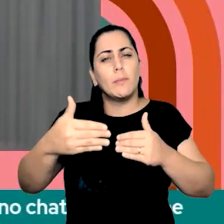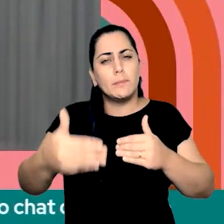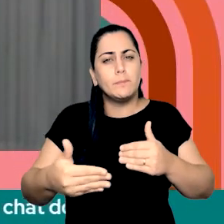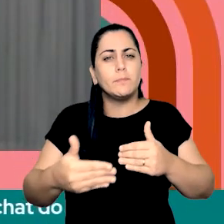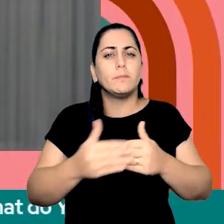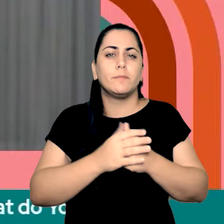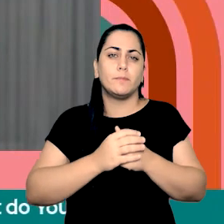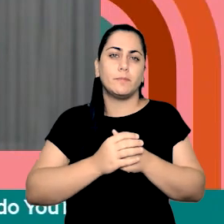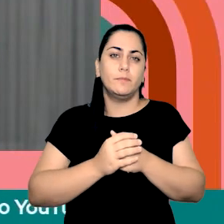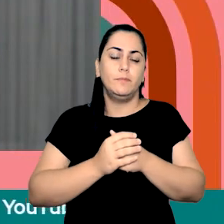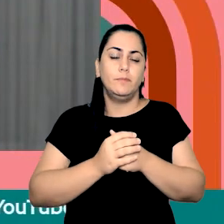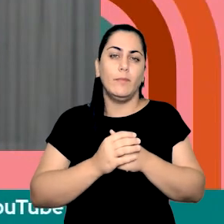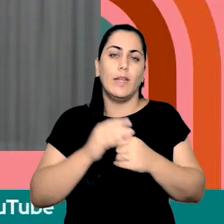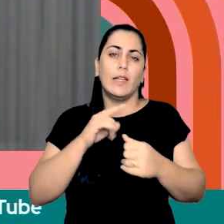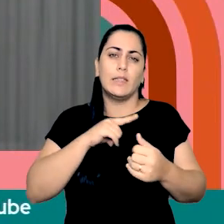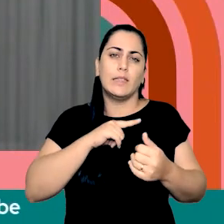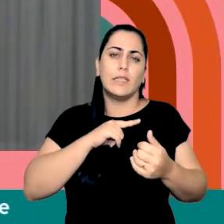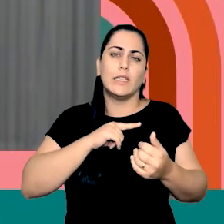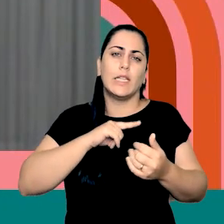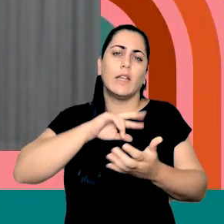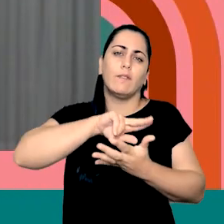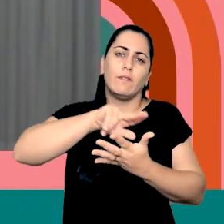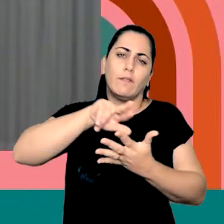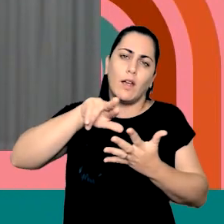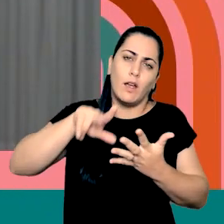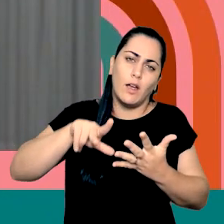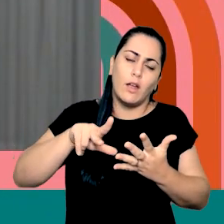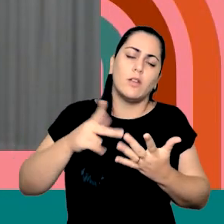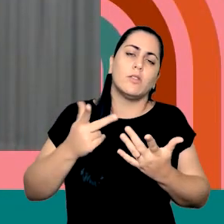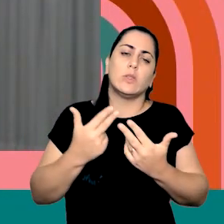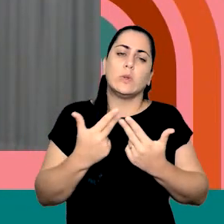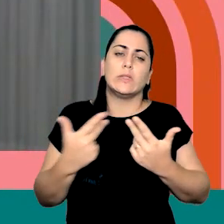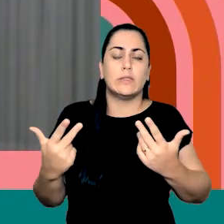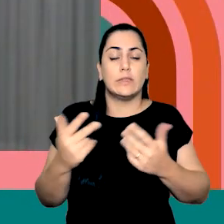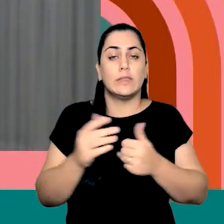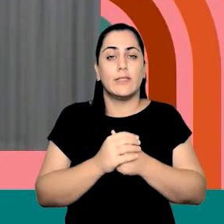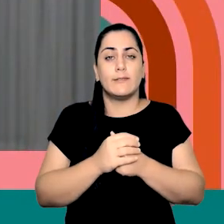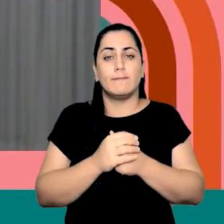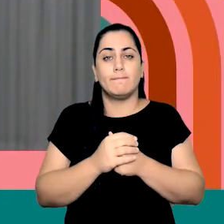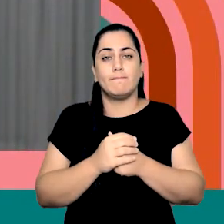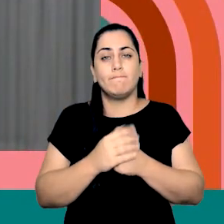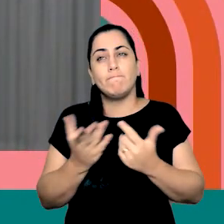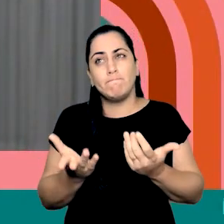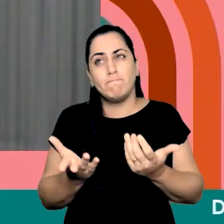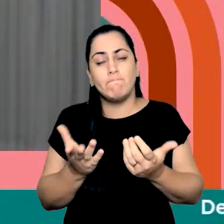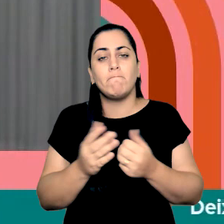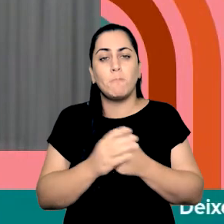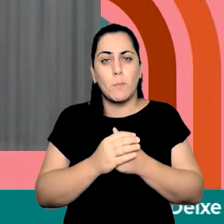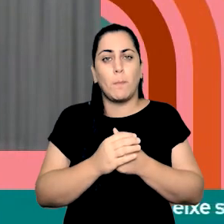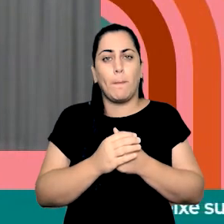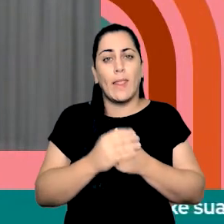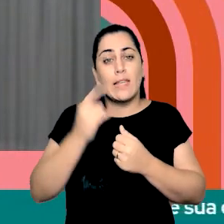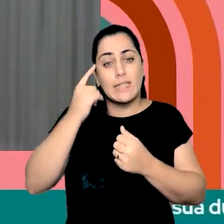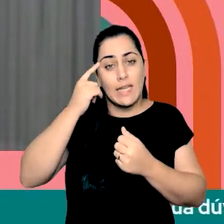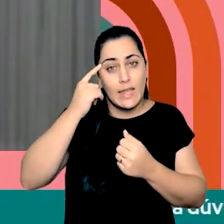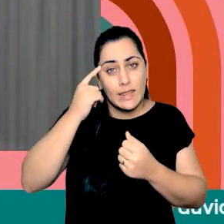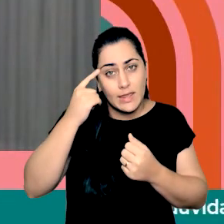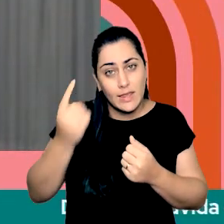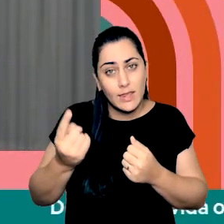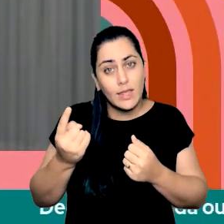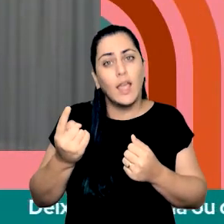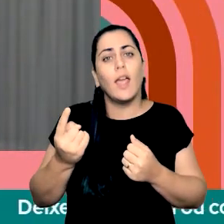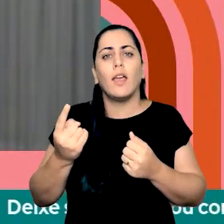outras implicações que essa ideia tridimensional